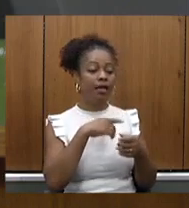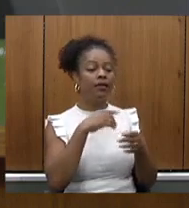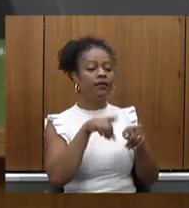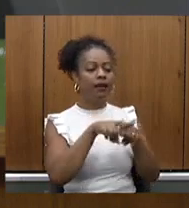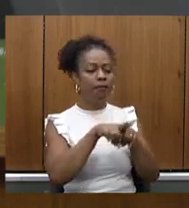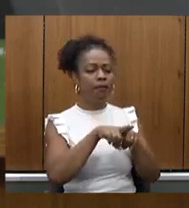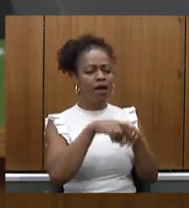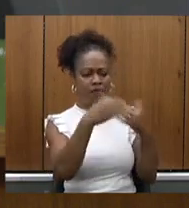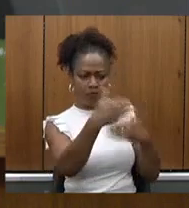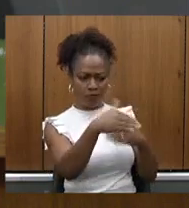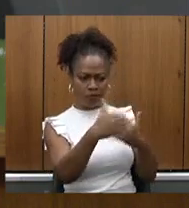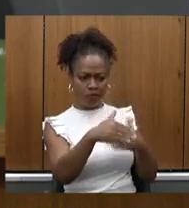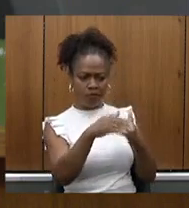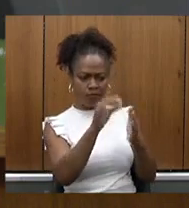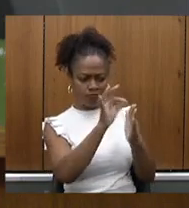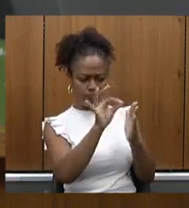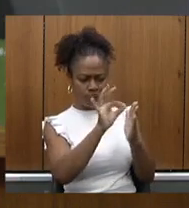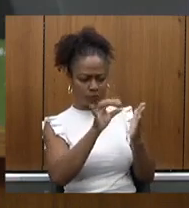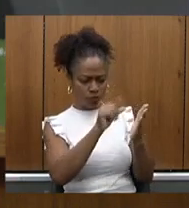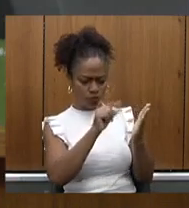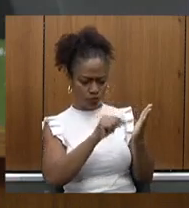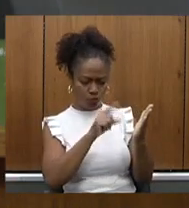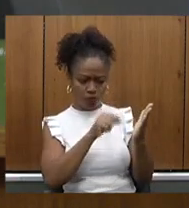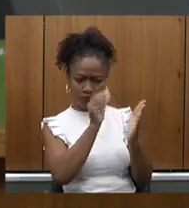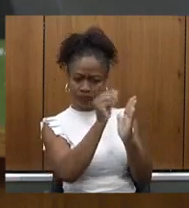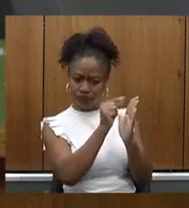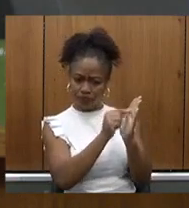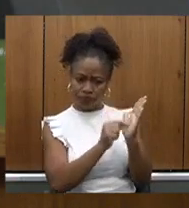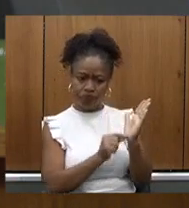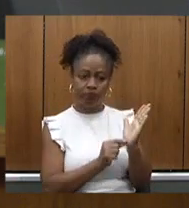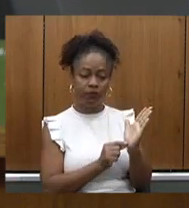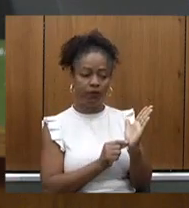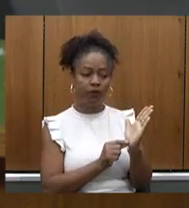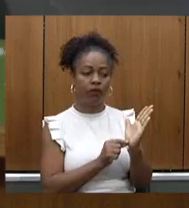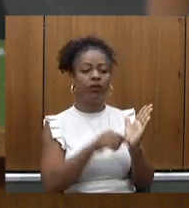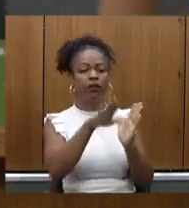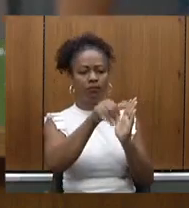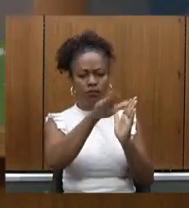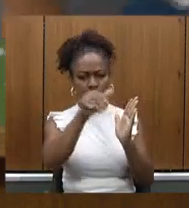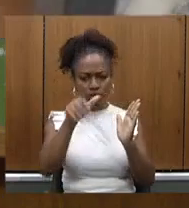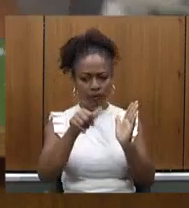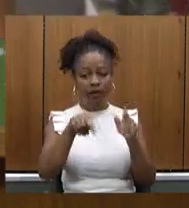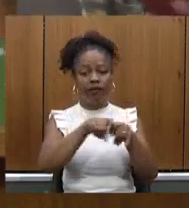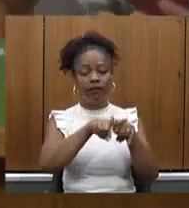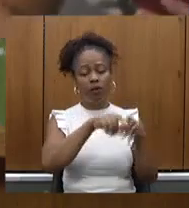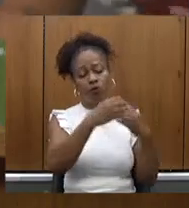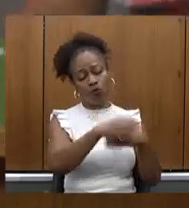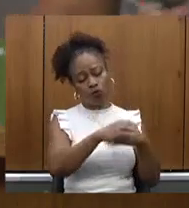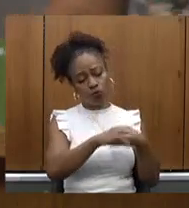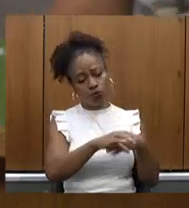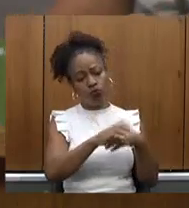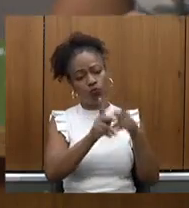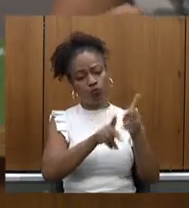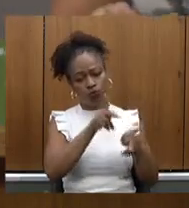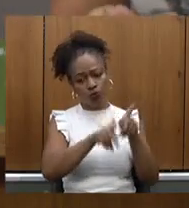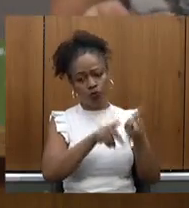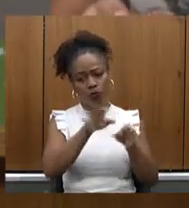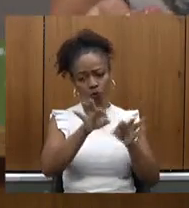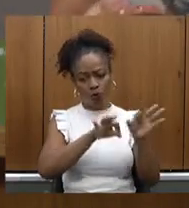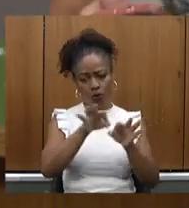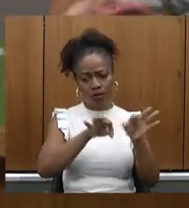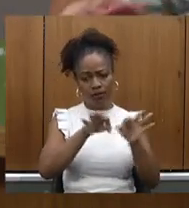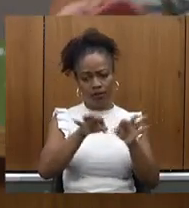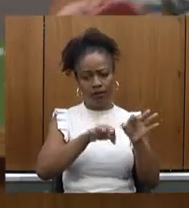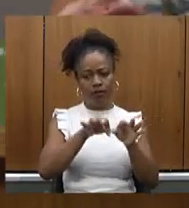também devemos iniciar a semana chamar o processo seletivo e o concurso público já sendo organizado para os